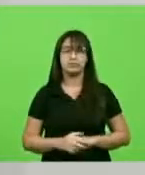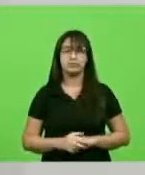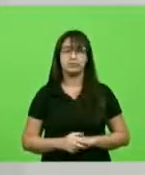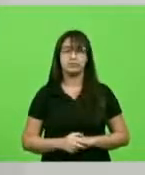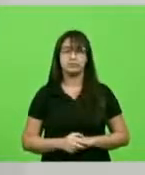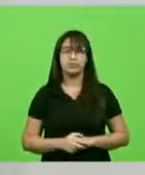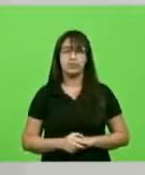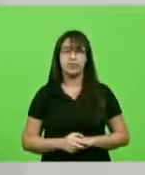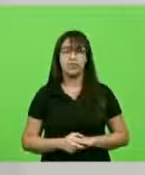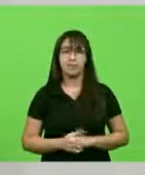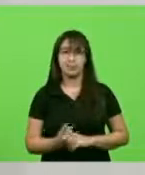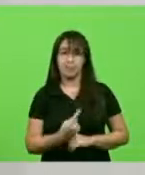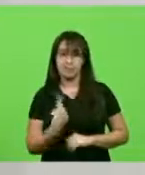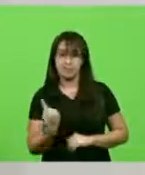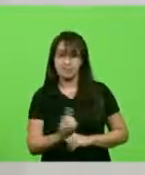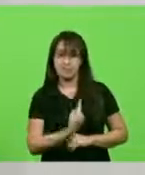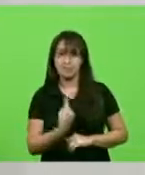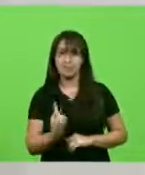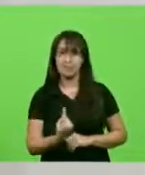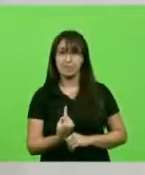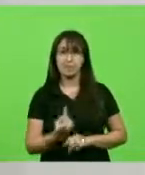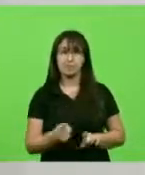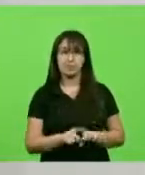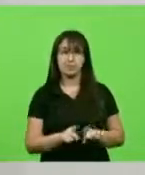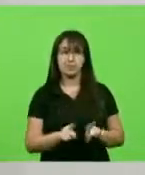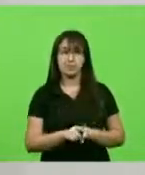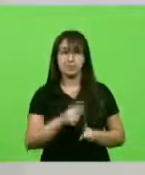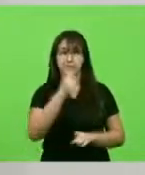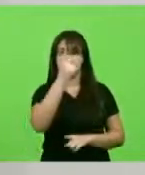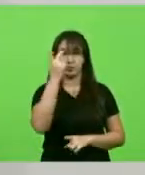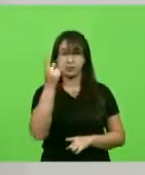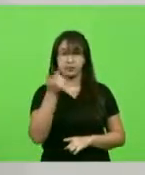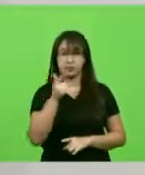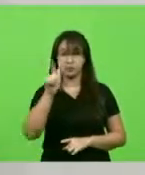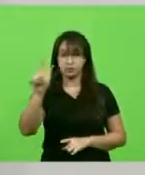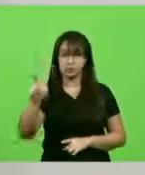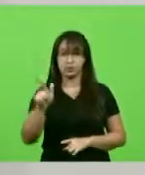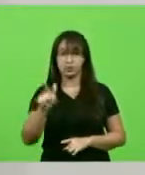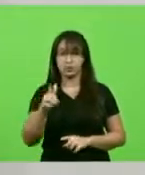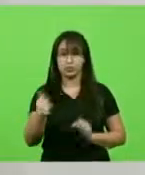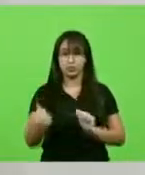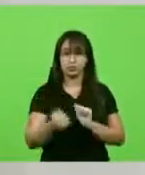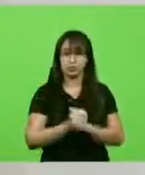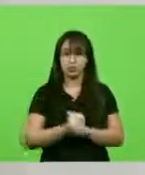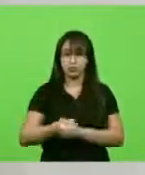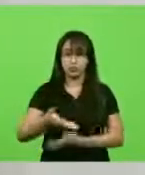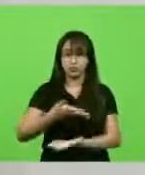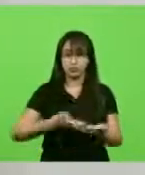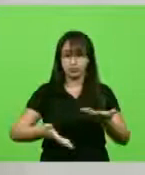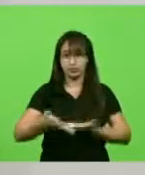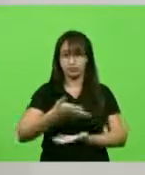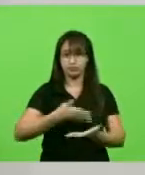a nós e com quem nós convivemos. ou seja,